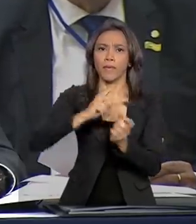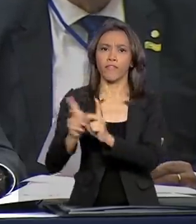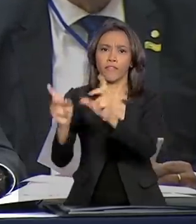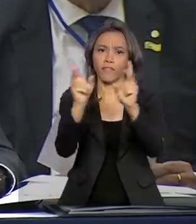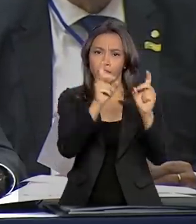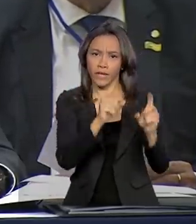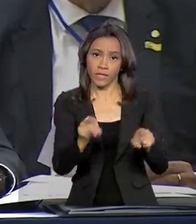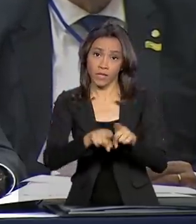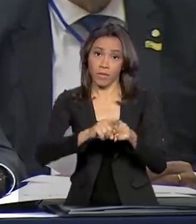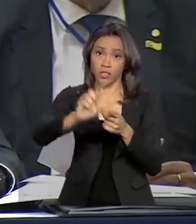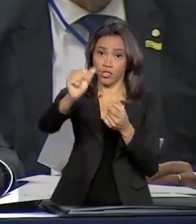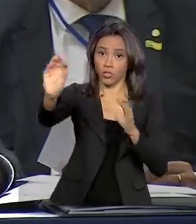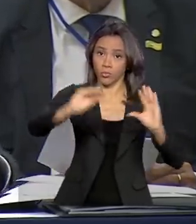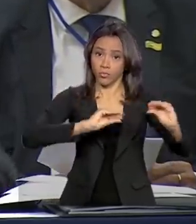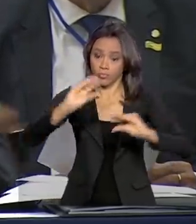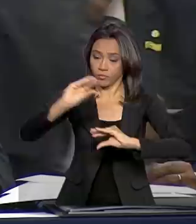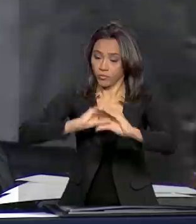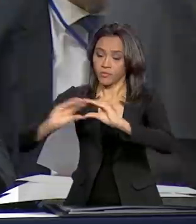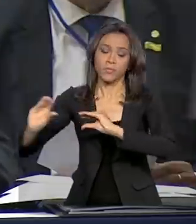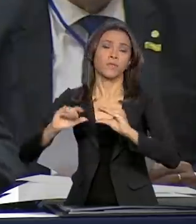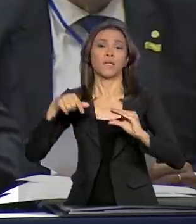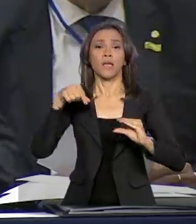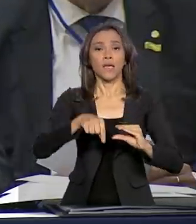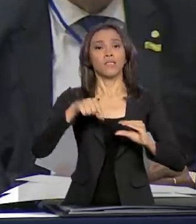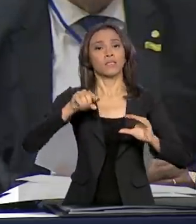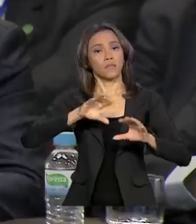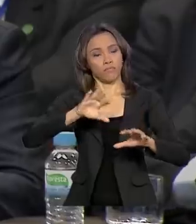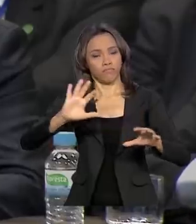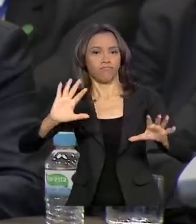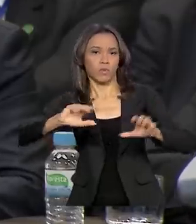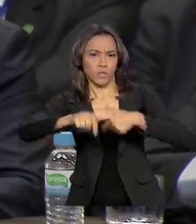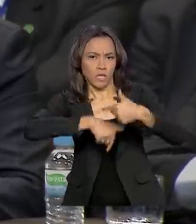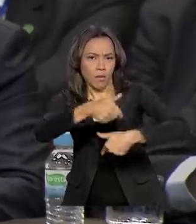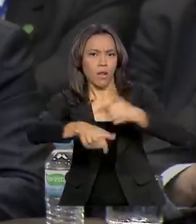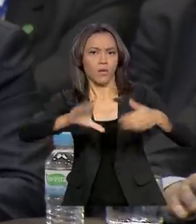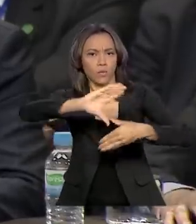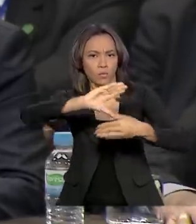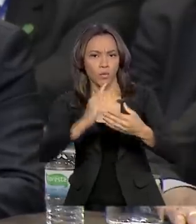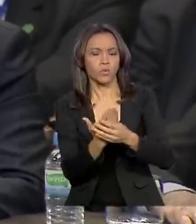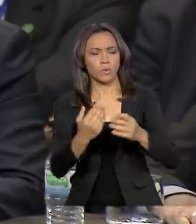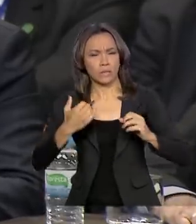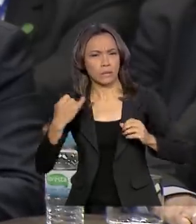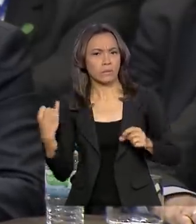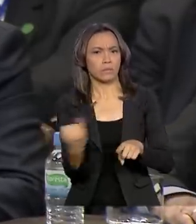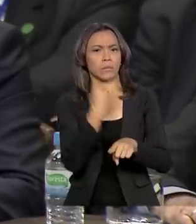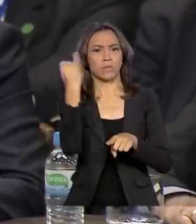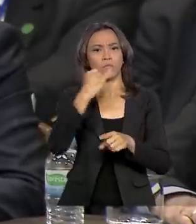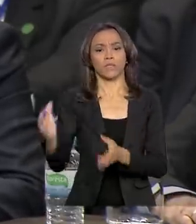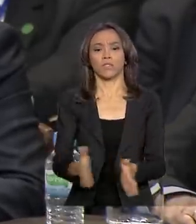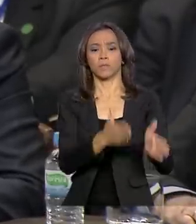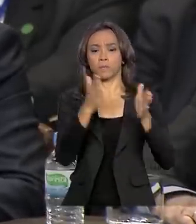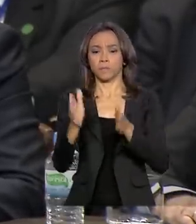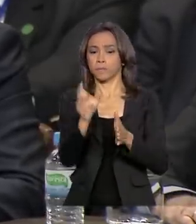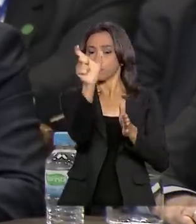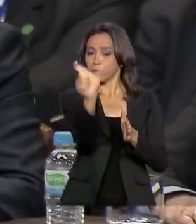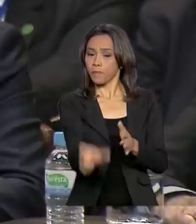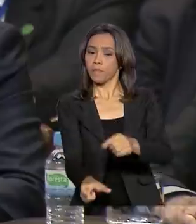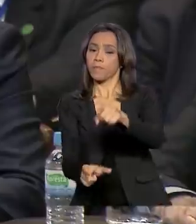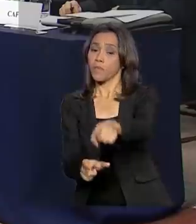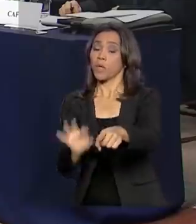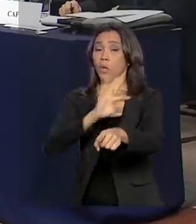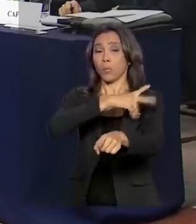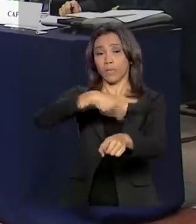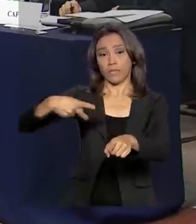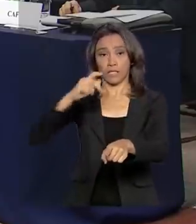a renovação do Mercosul vem tendo o papel central. No fim do mandato à frente da Argentina, o presidente Maurício